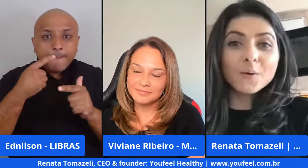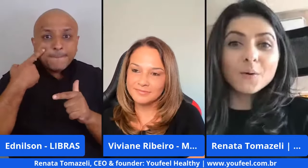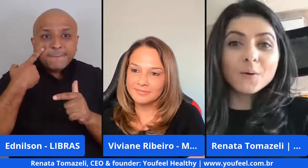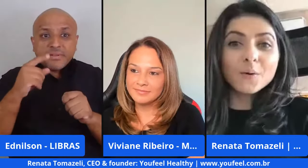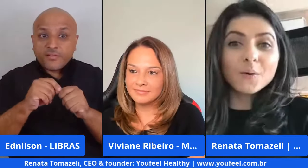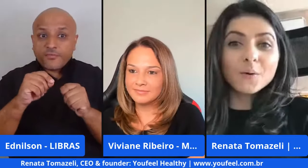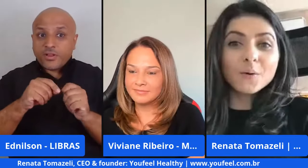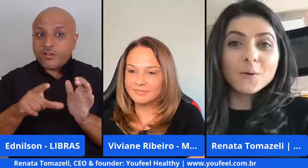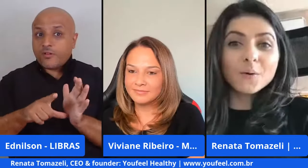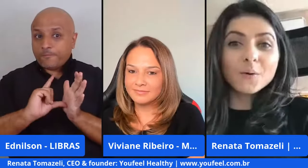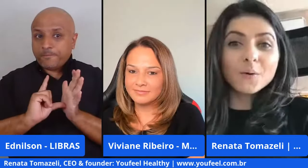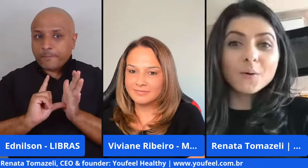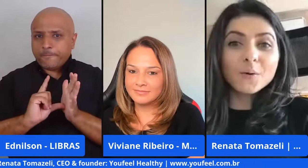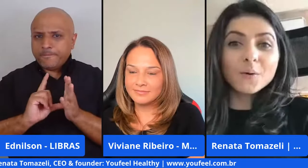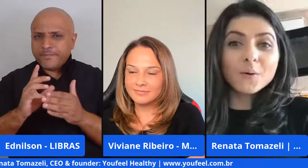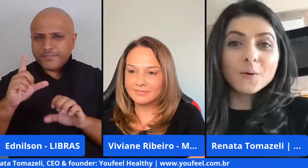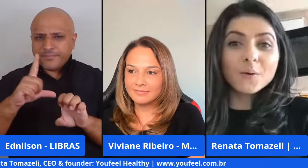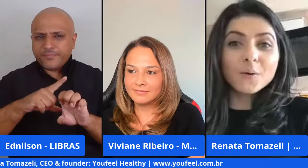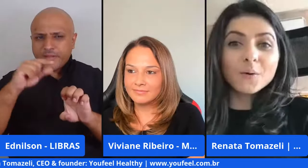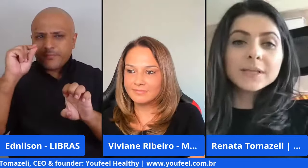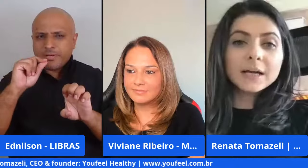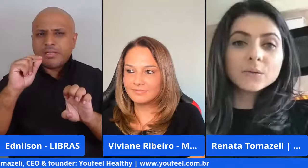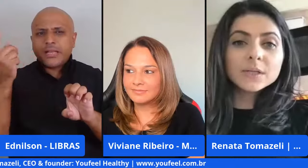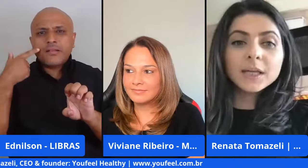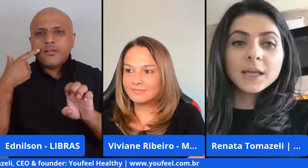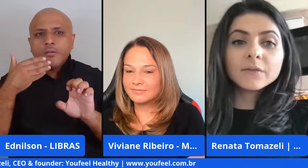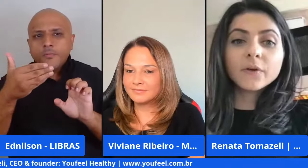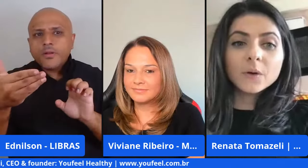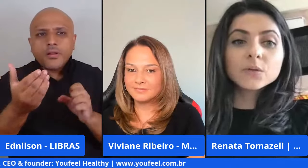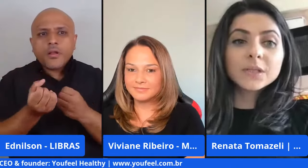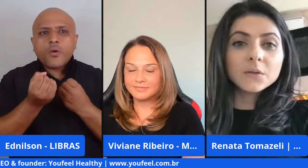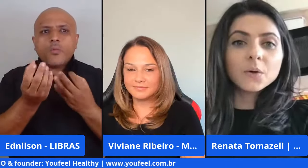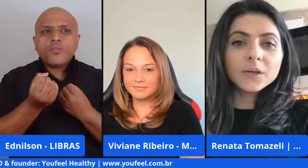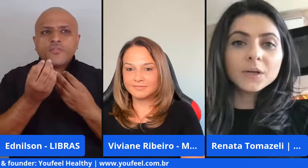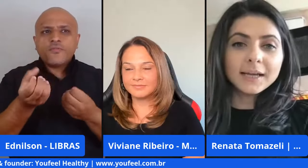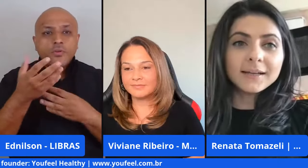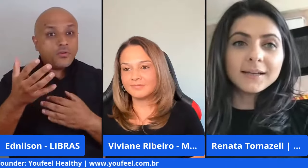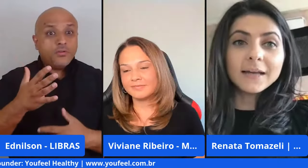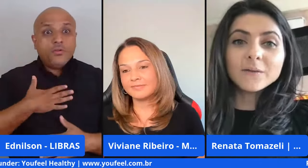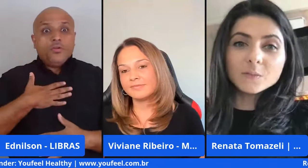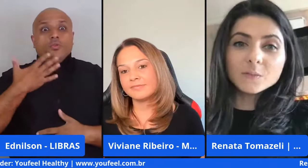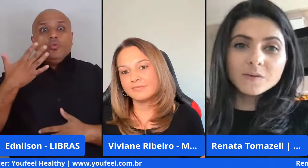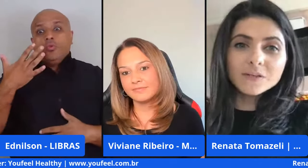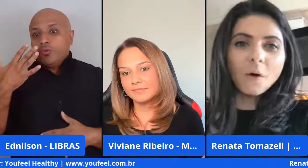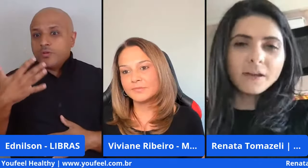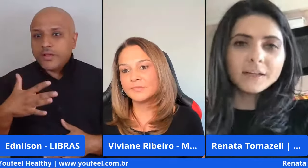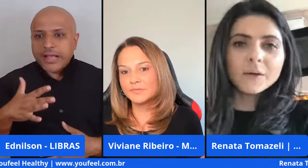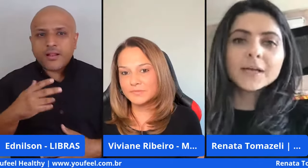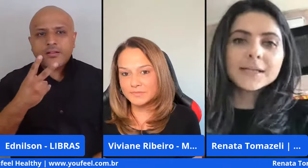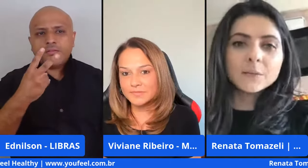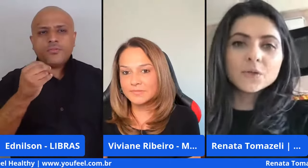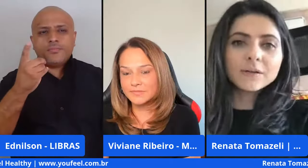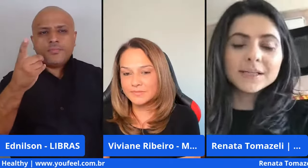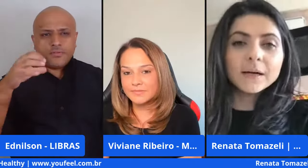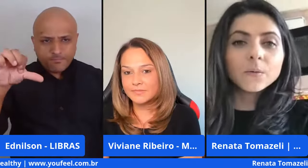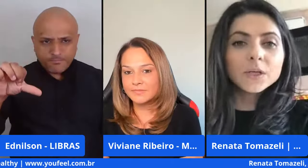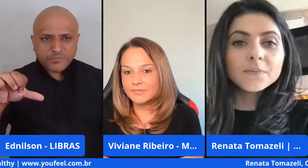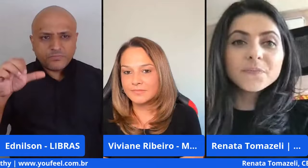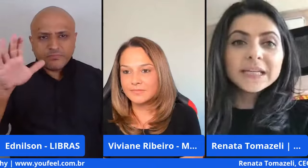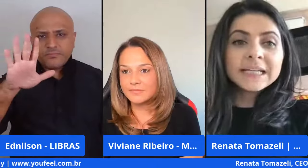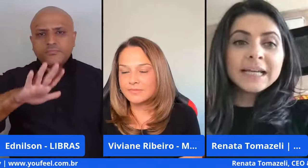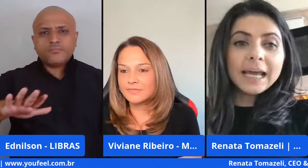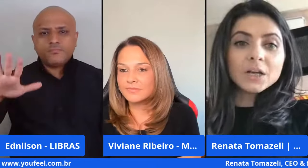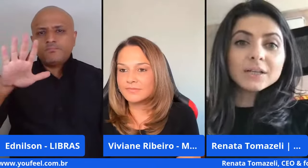antes mesmo de decidir empreender eu me deparei com alguns dados que foram assustadores né lá em 2019 ainda a Organização Mundial da